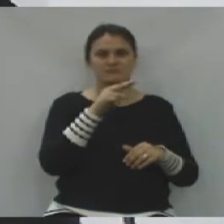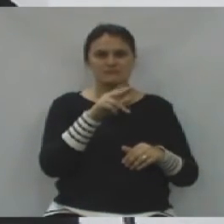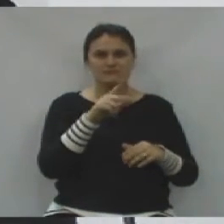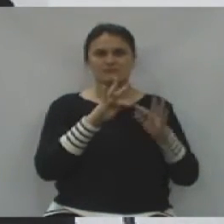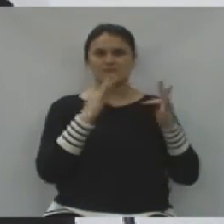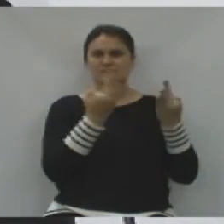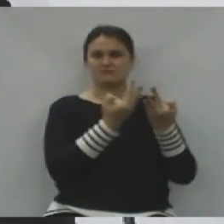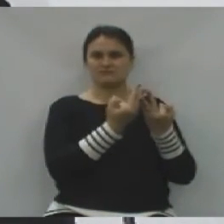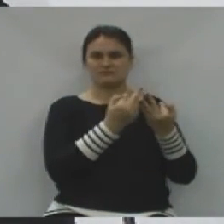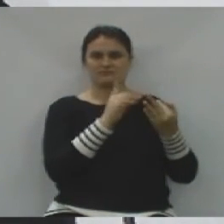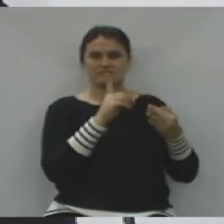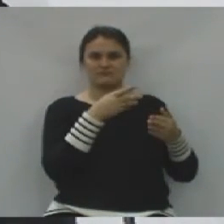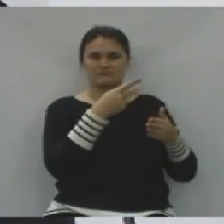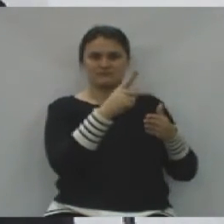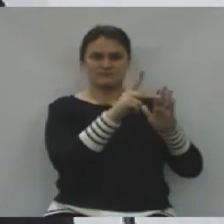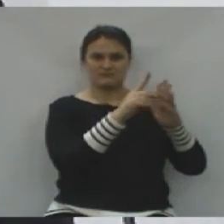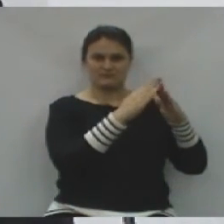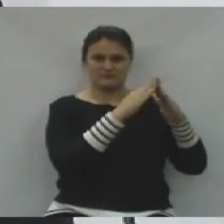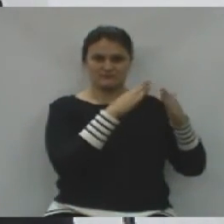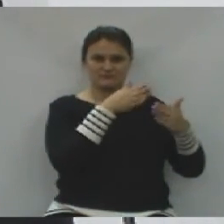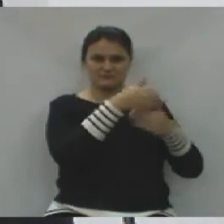sua família, não foi na tua casa que entraram.